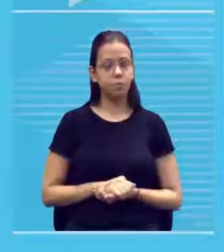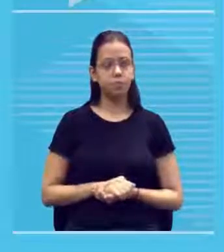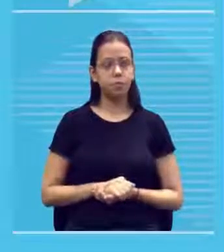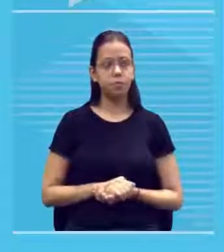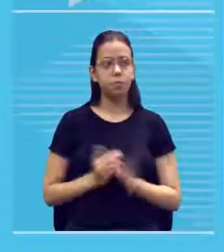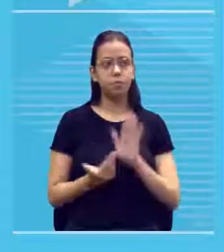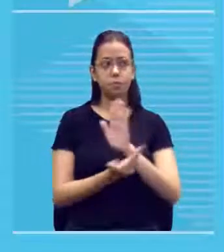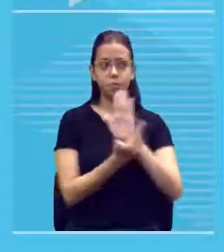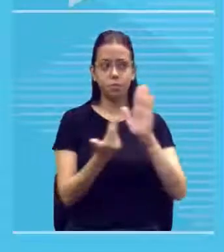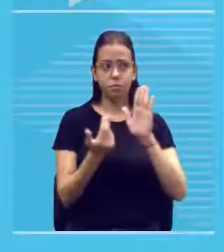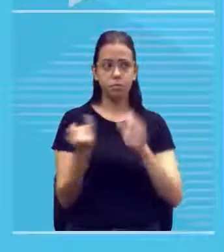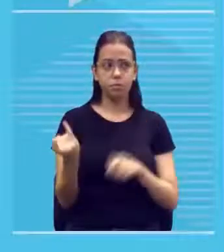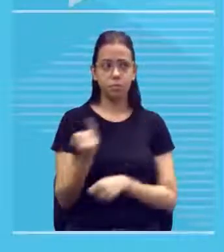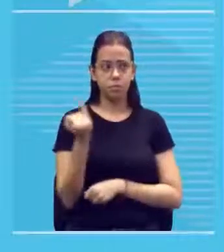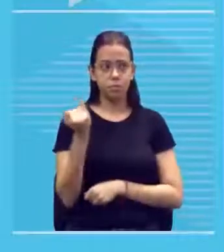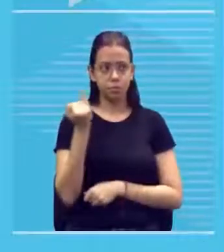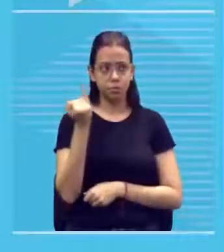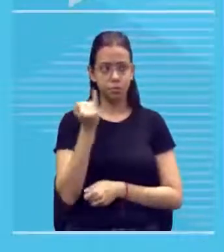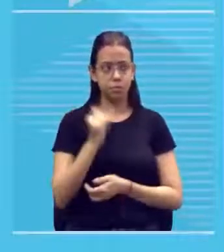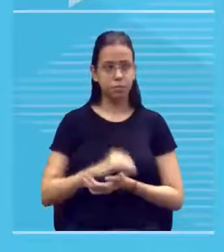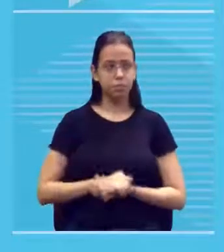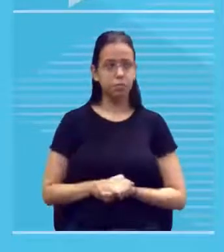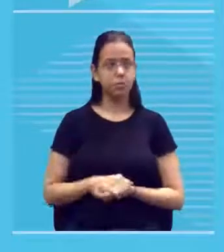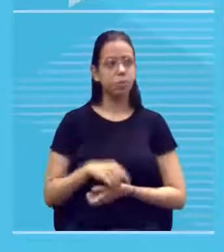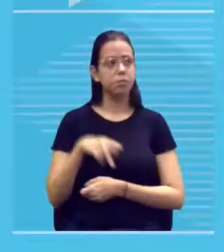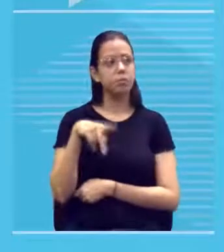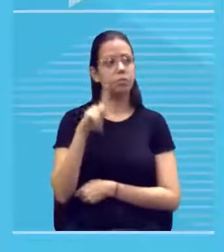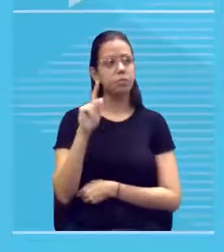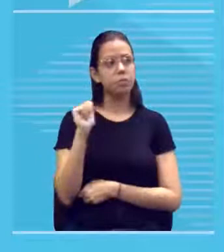abstracionismo Kandinsky